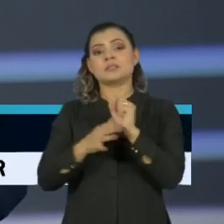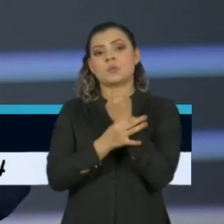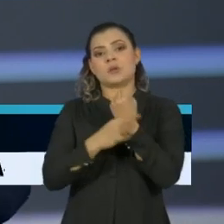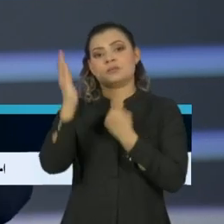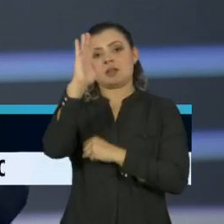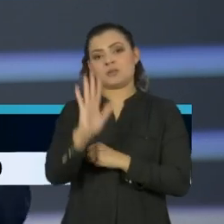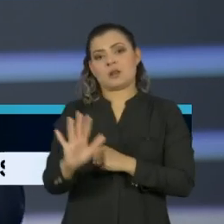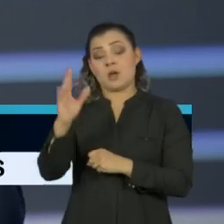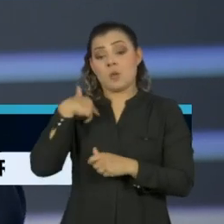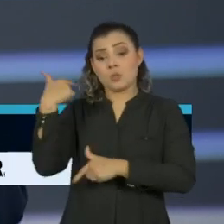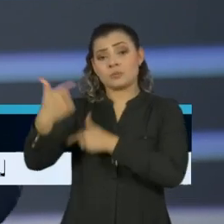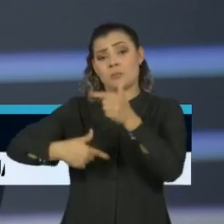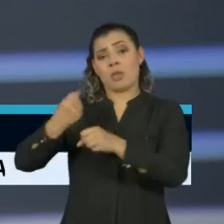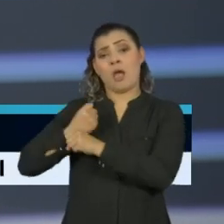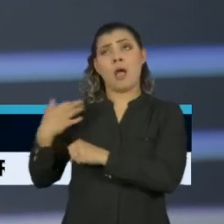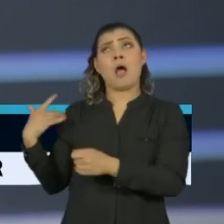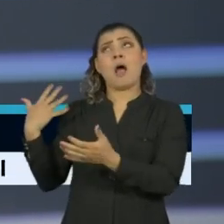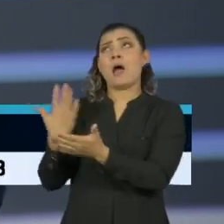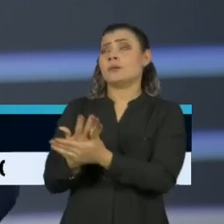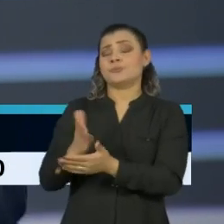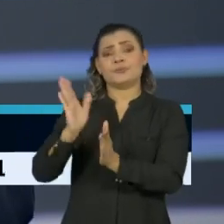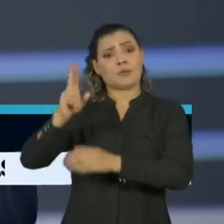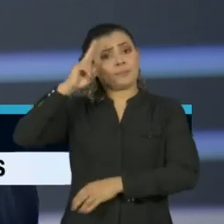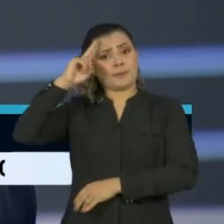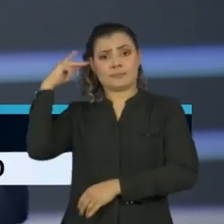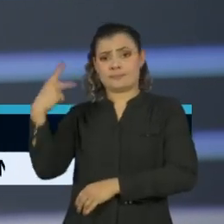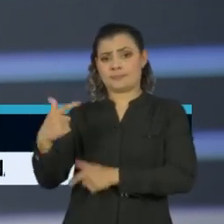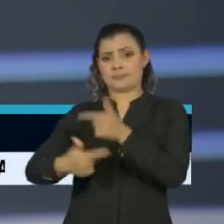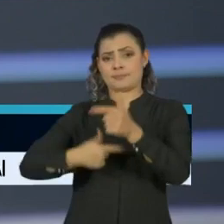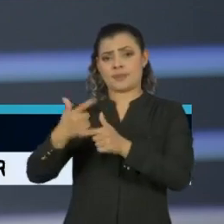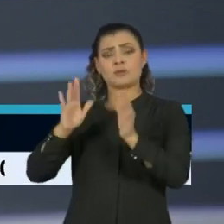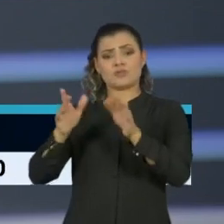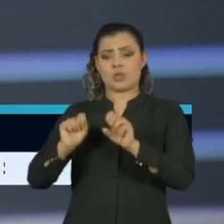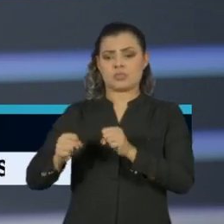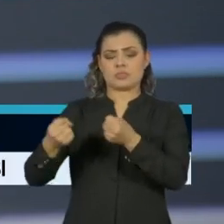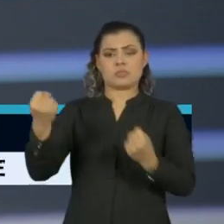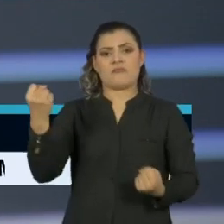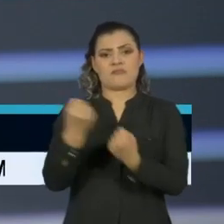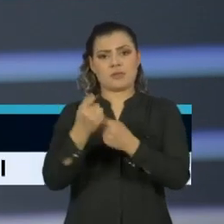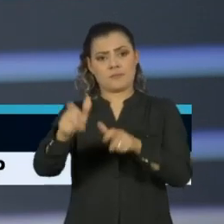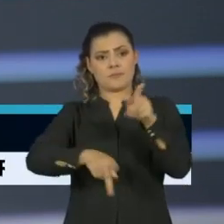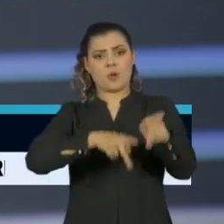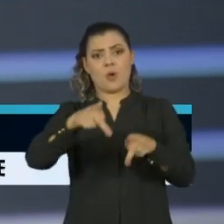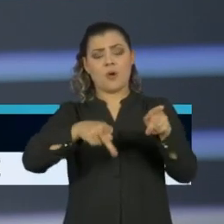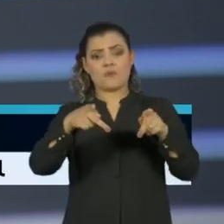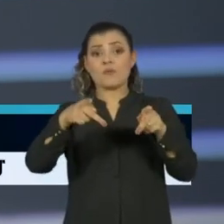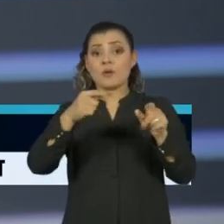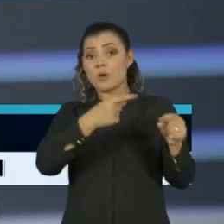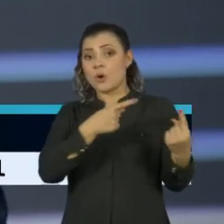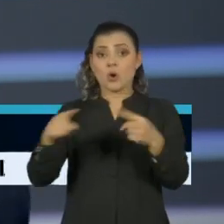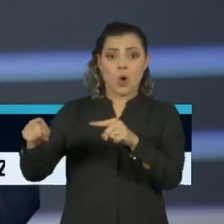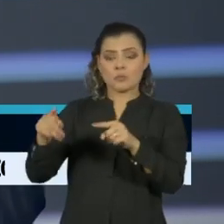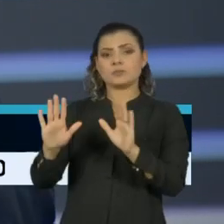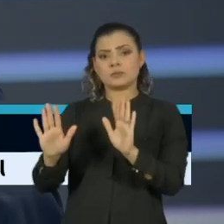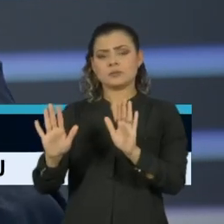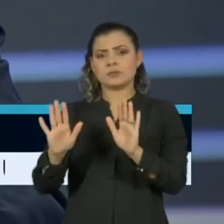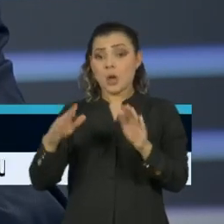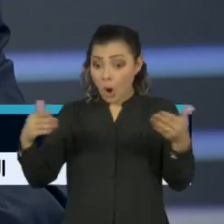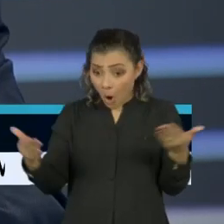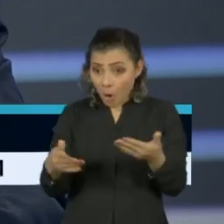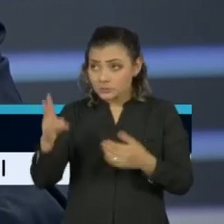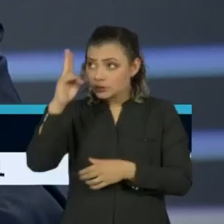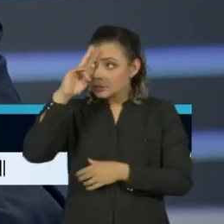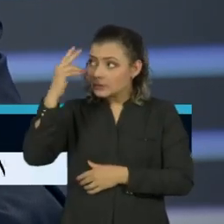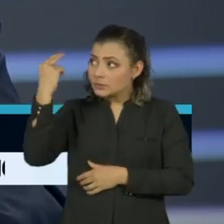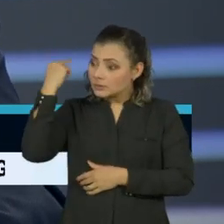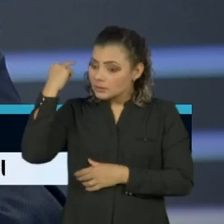Eu que trabalhei durante muitos anos na autoria militar com a Lei de Segurança Nacional para defender as pessoas que colocavam contra o regime militar, hoje, estou lembrando que